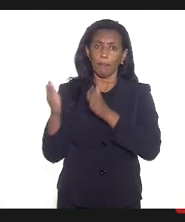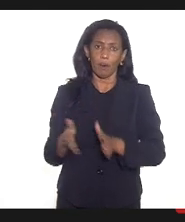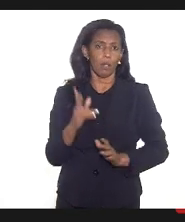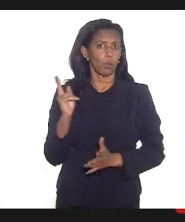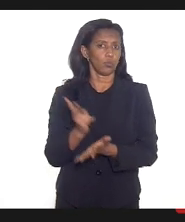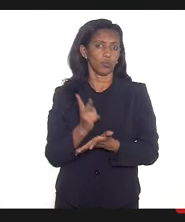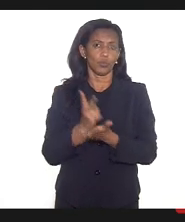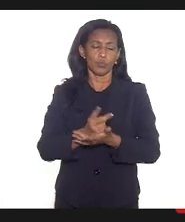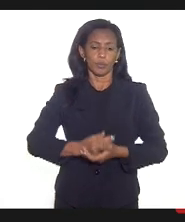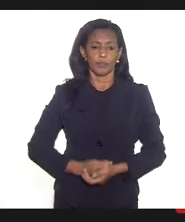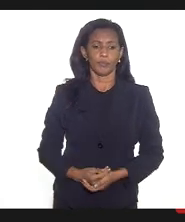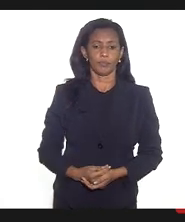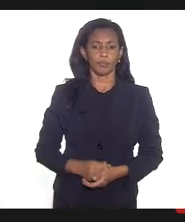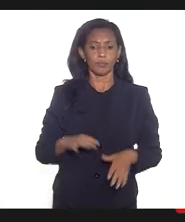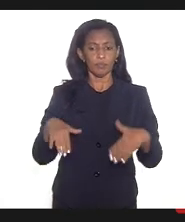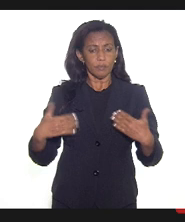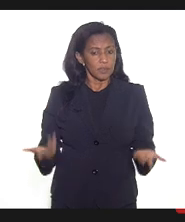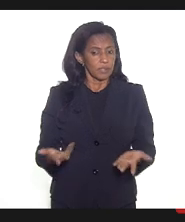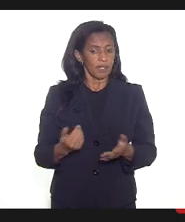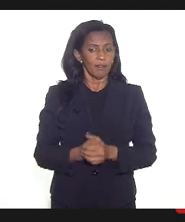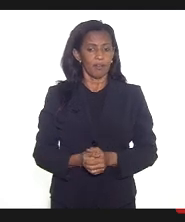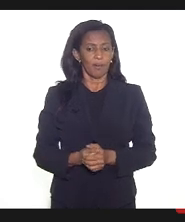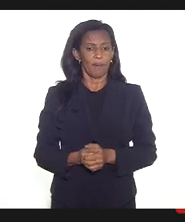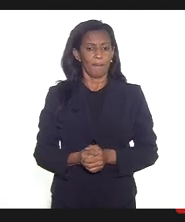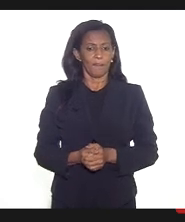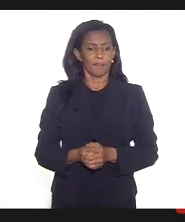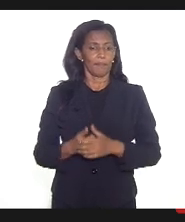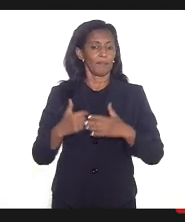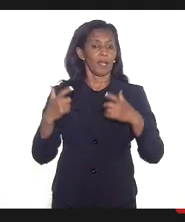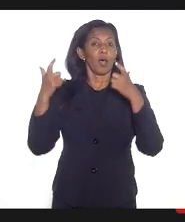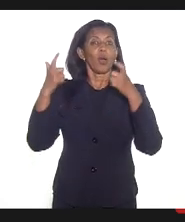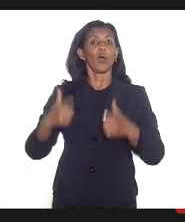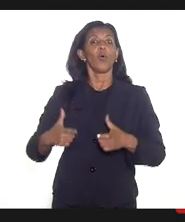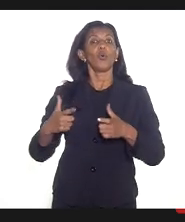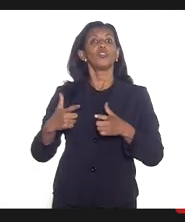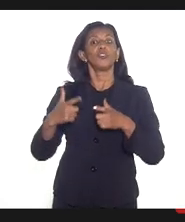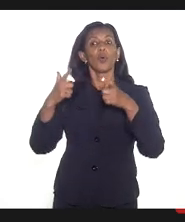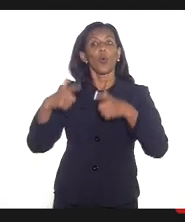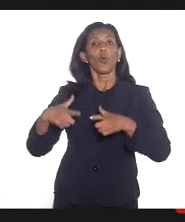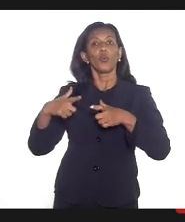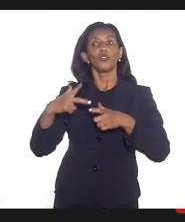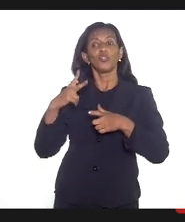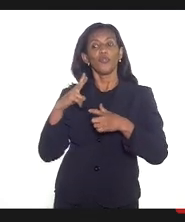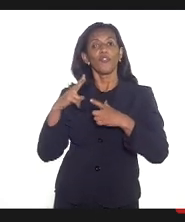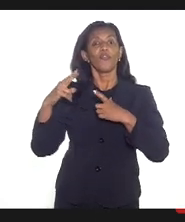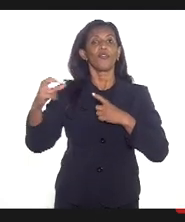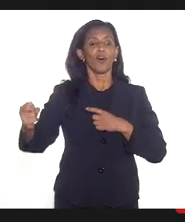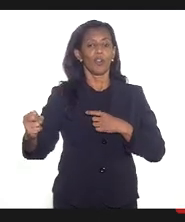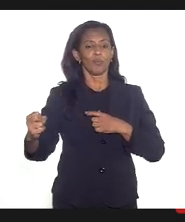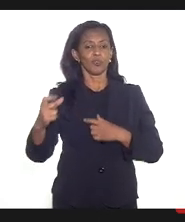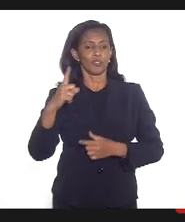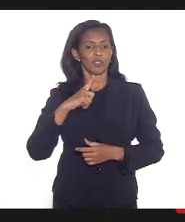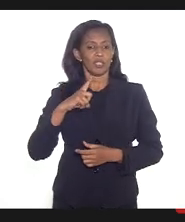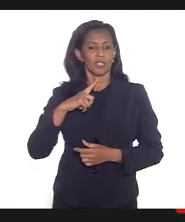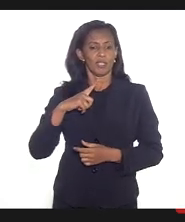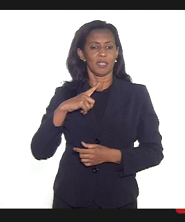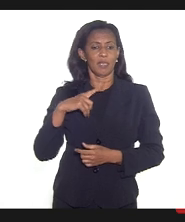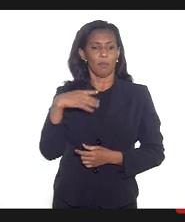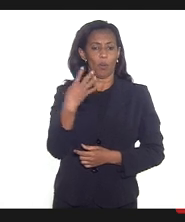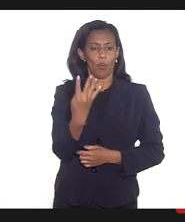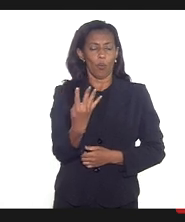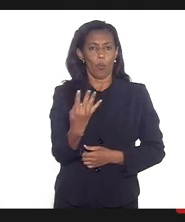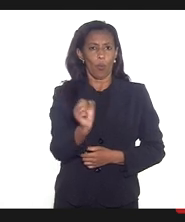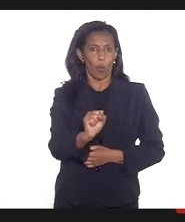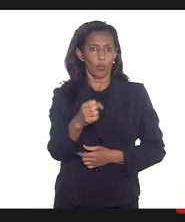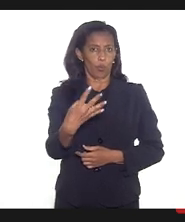gripe. Então, para onde vamos? A gente tem uma DPF a 846 no Supremo Tribunal